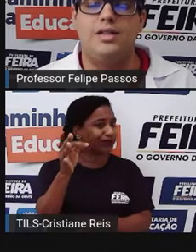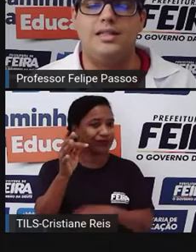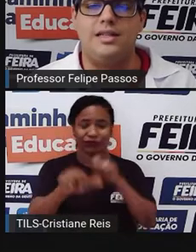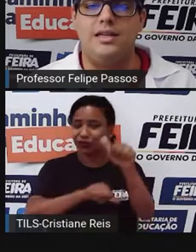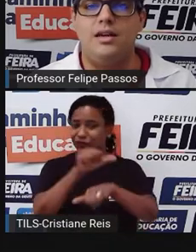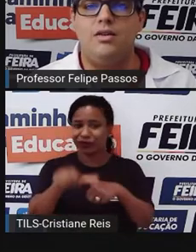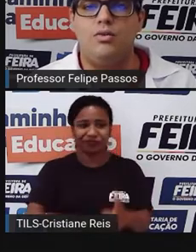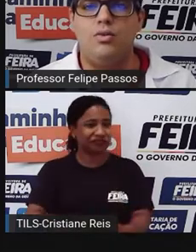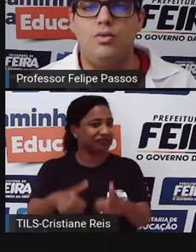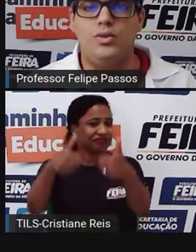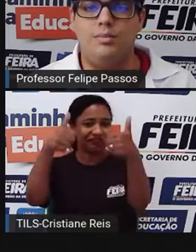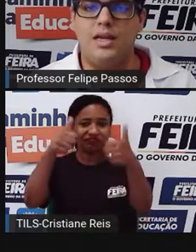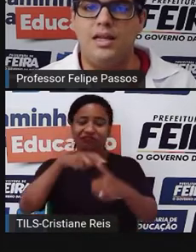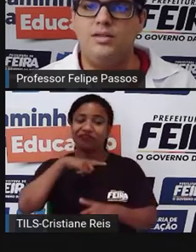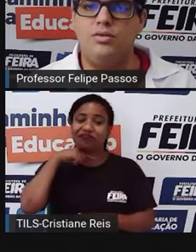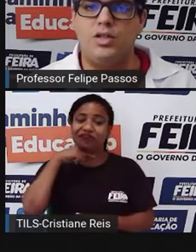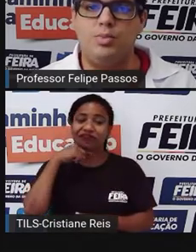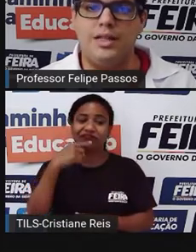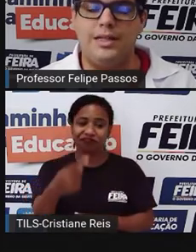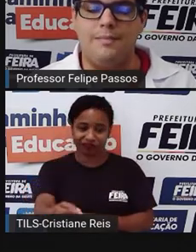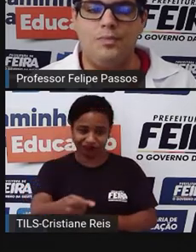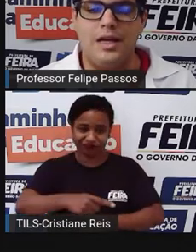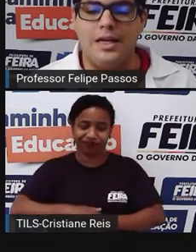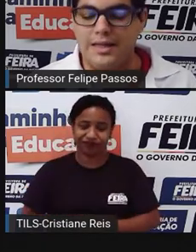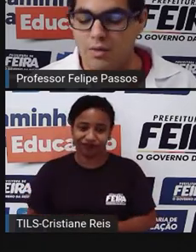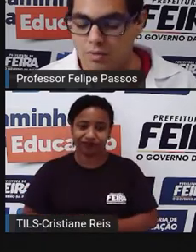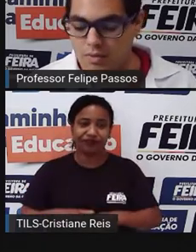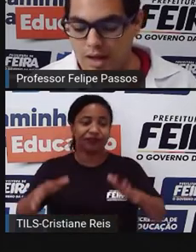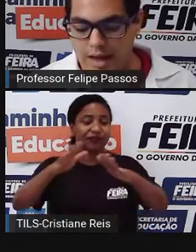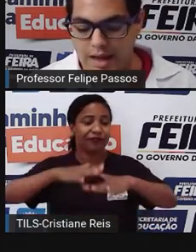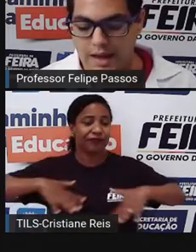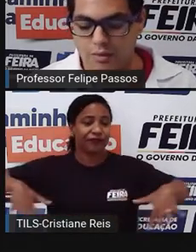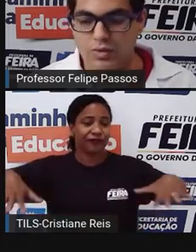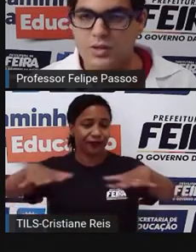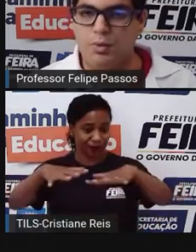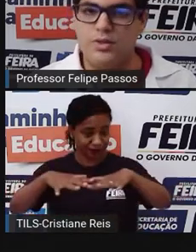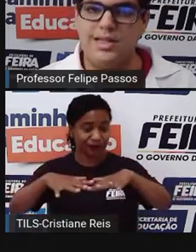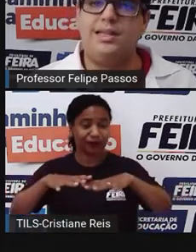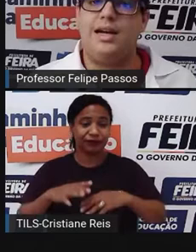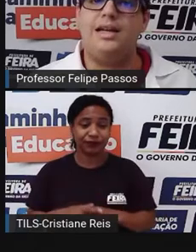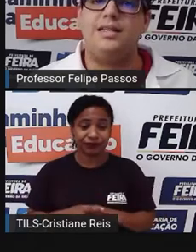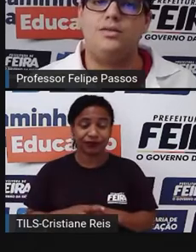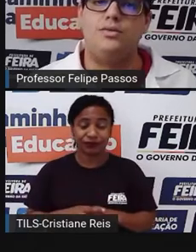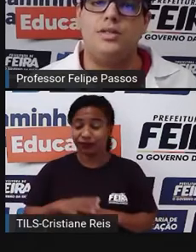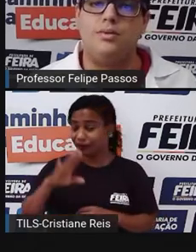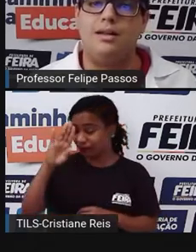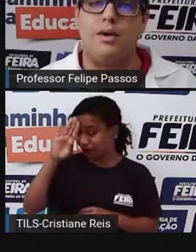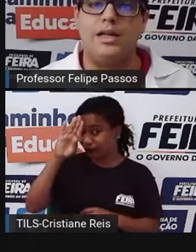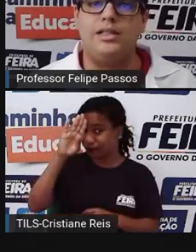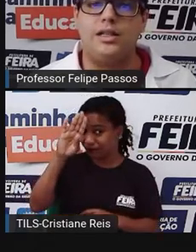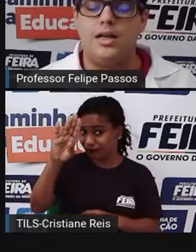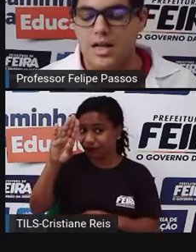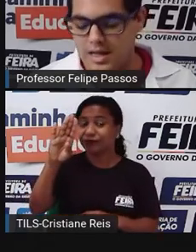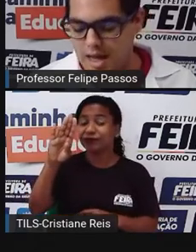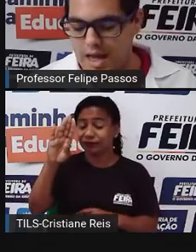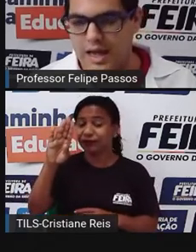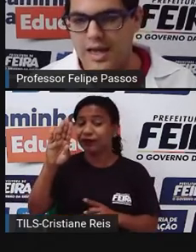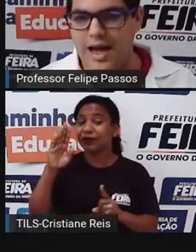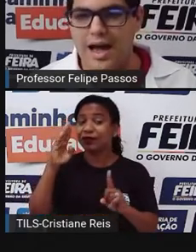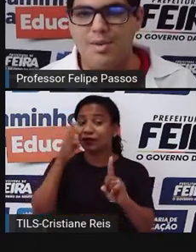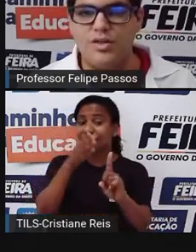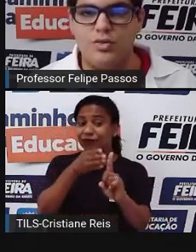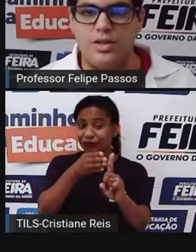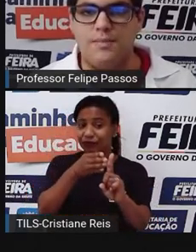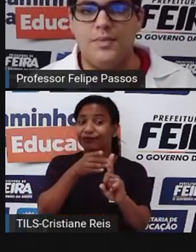digamos assim, os ambientes do nosso planeta. Então, um dos pontos centrais da discussão climática é